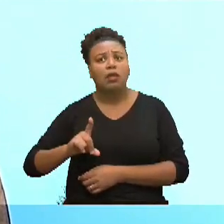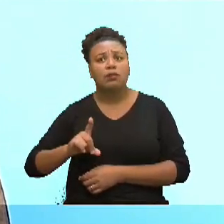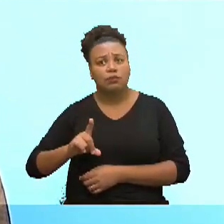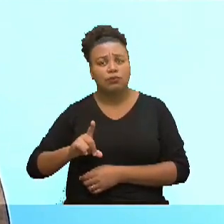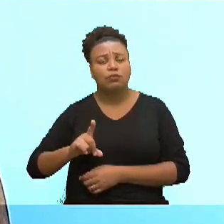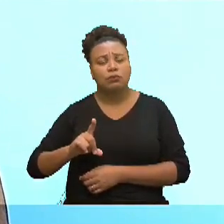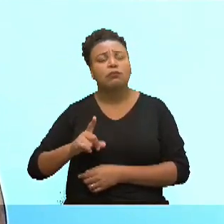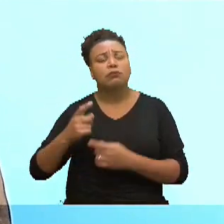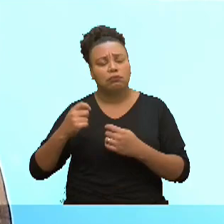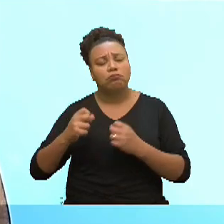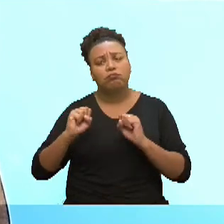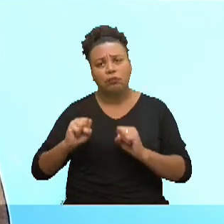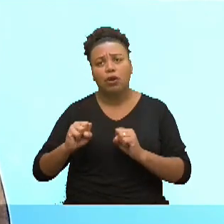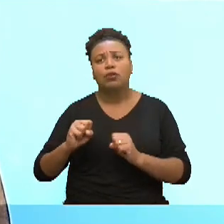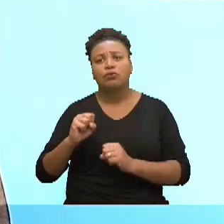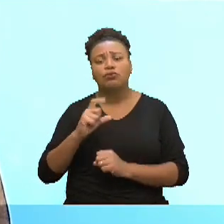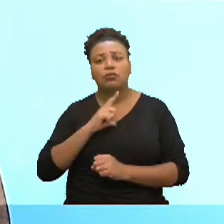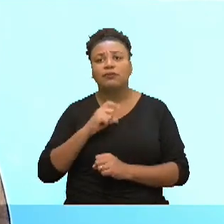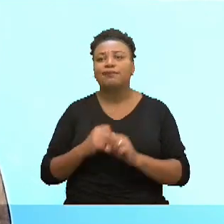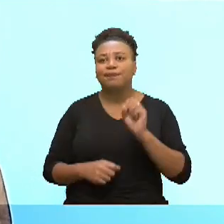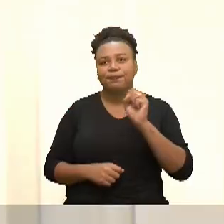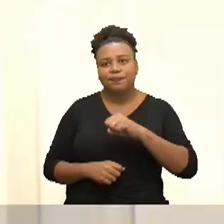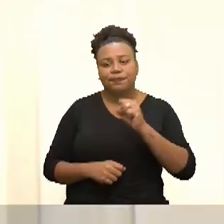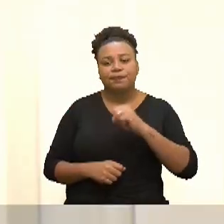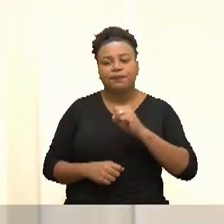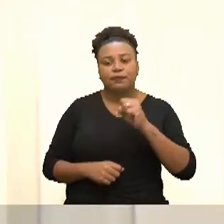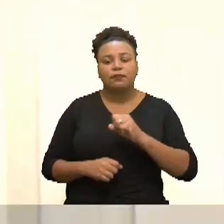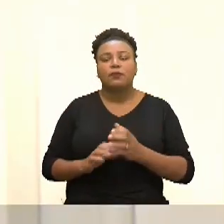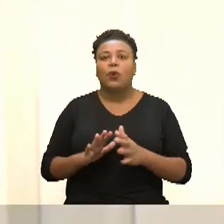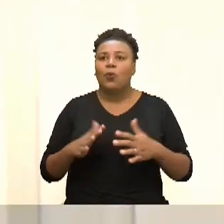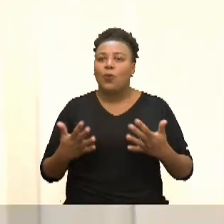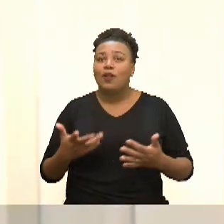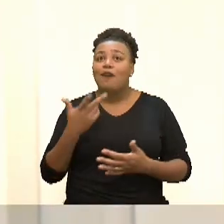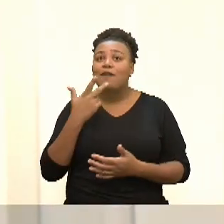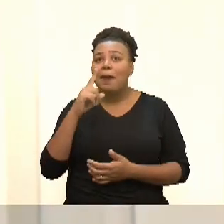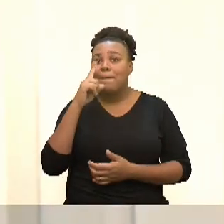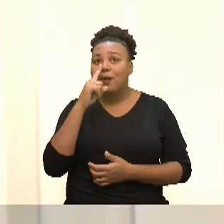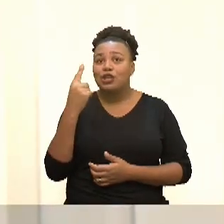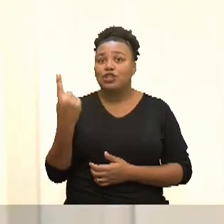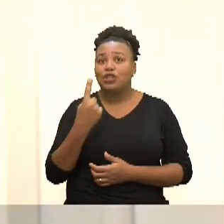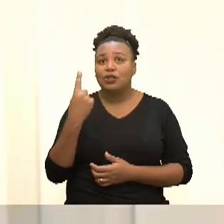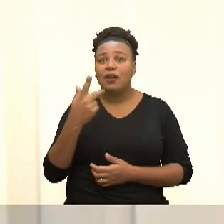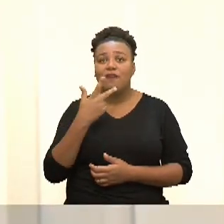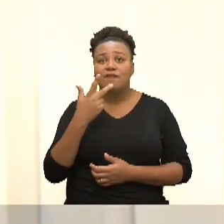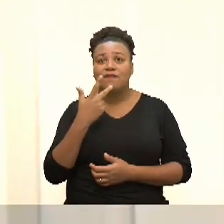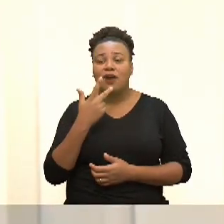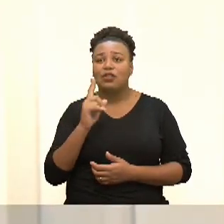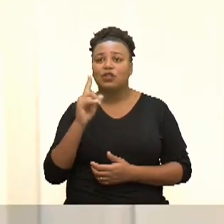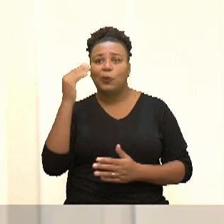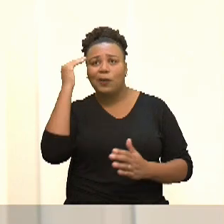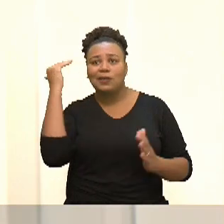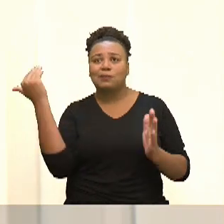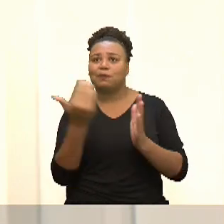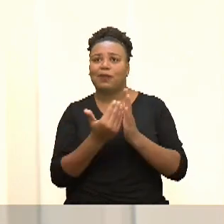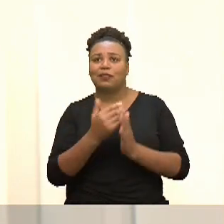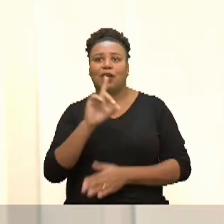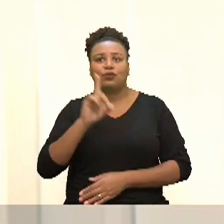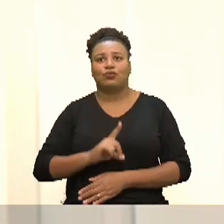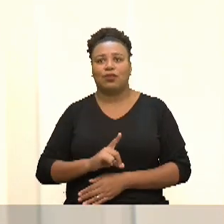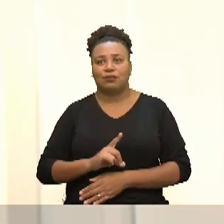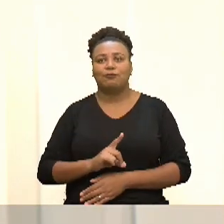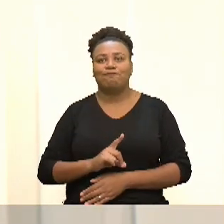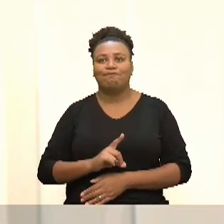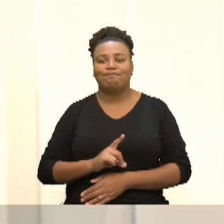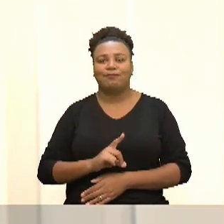buscados, né. Sim, e quando a gente fala de mães solo, a gente fala de violação de direitos, o tempo todo.